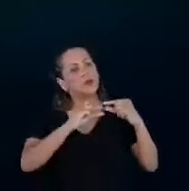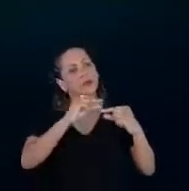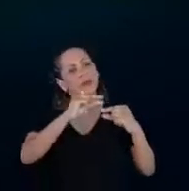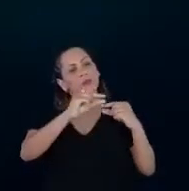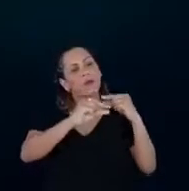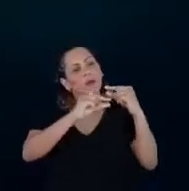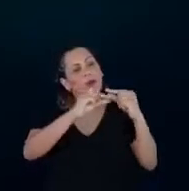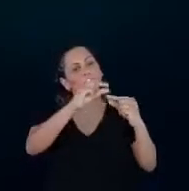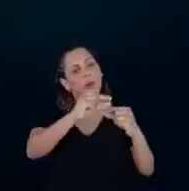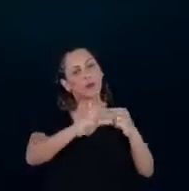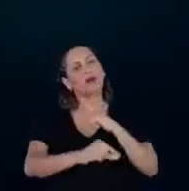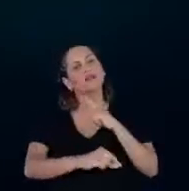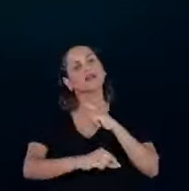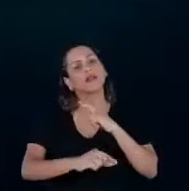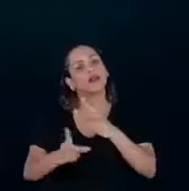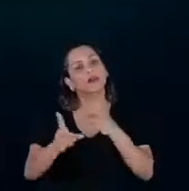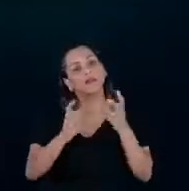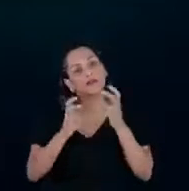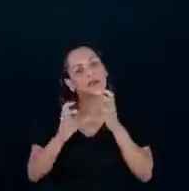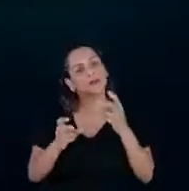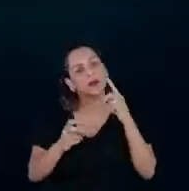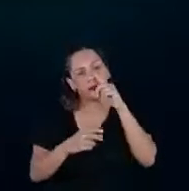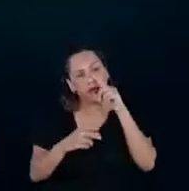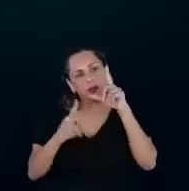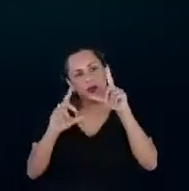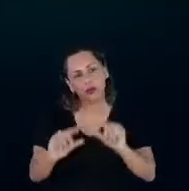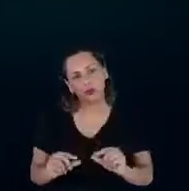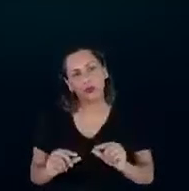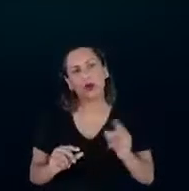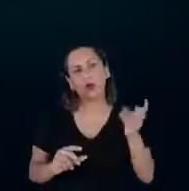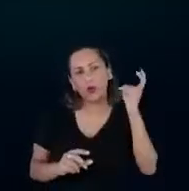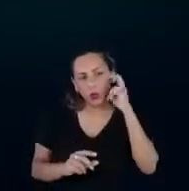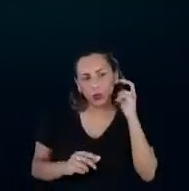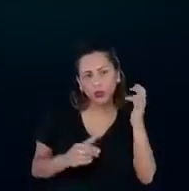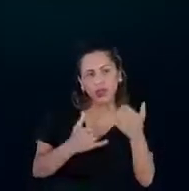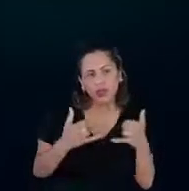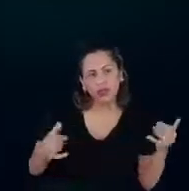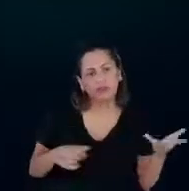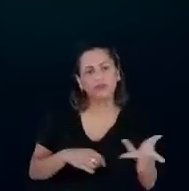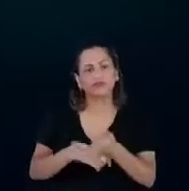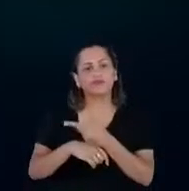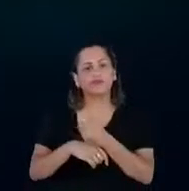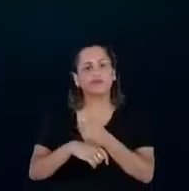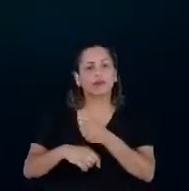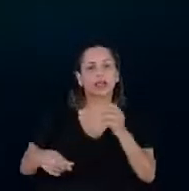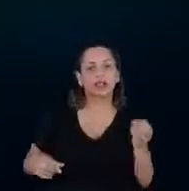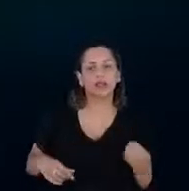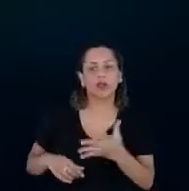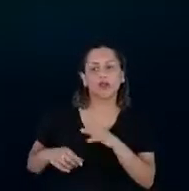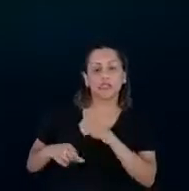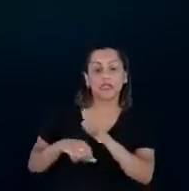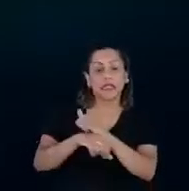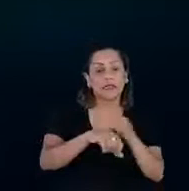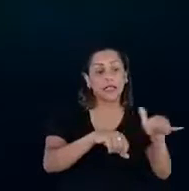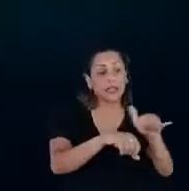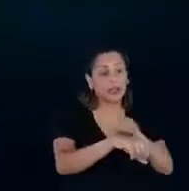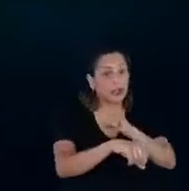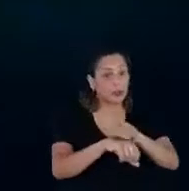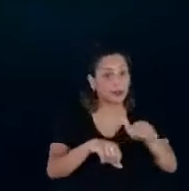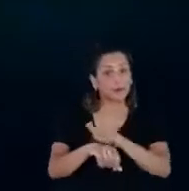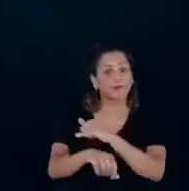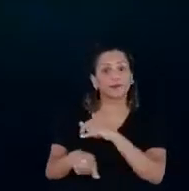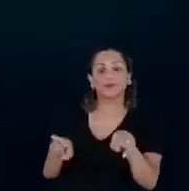reduzindo a percepção de risco para o investidor, trazendo novos mecanismos, a exemplo do que a gente lançou agora